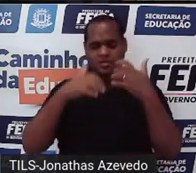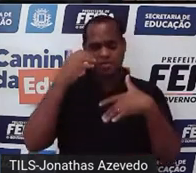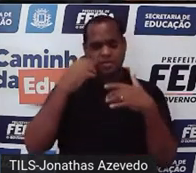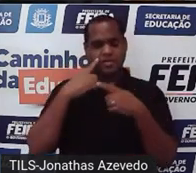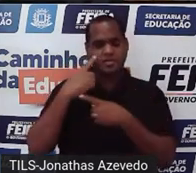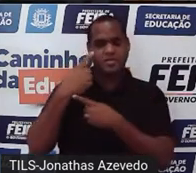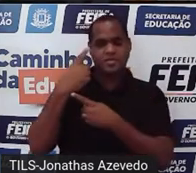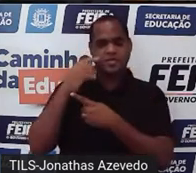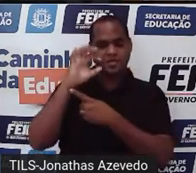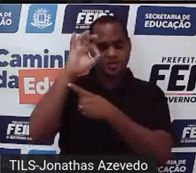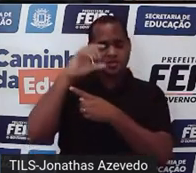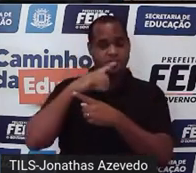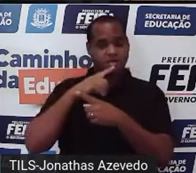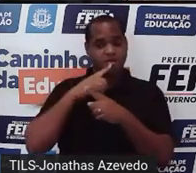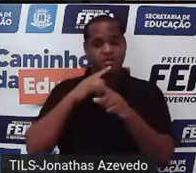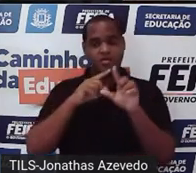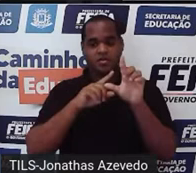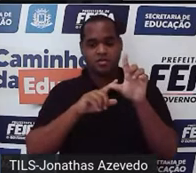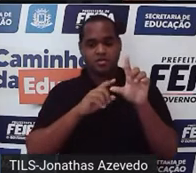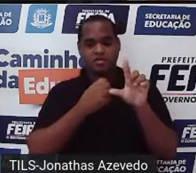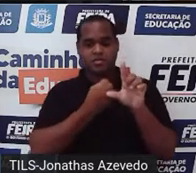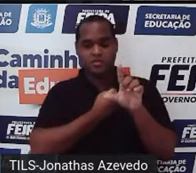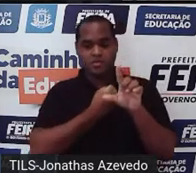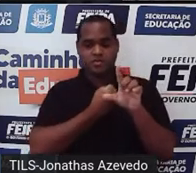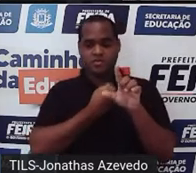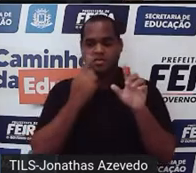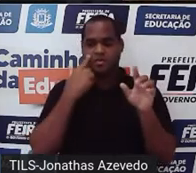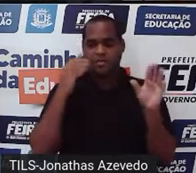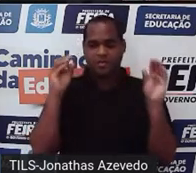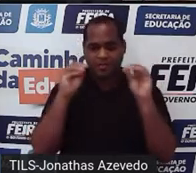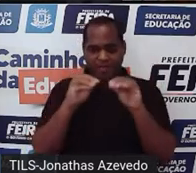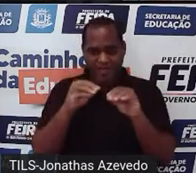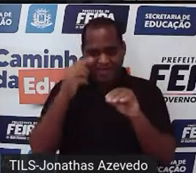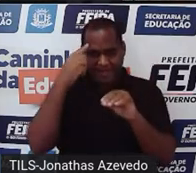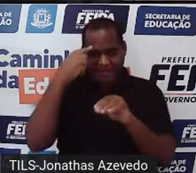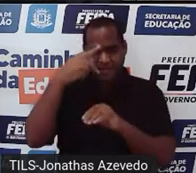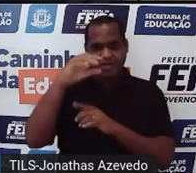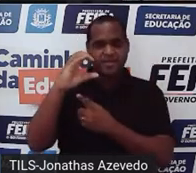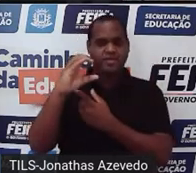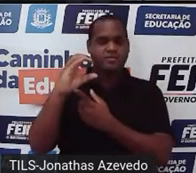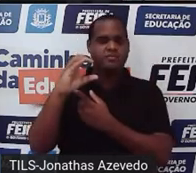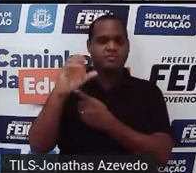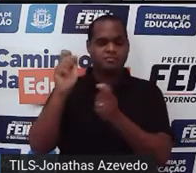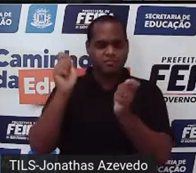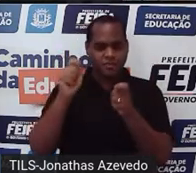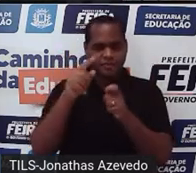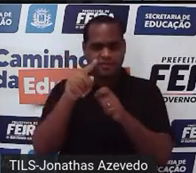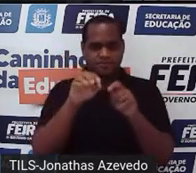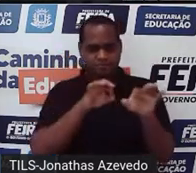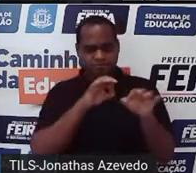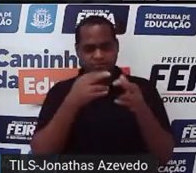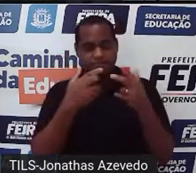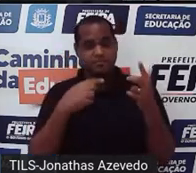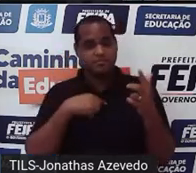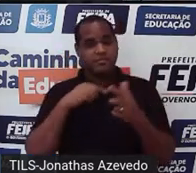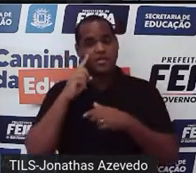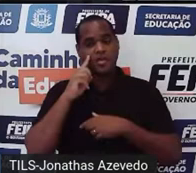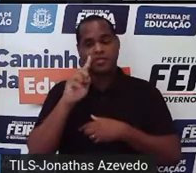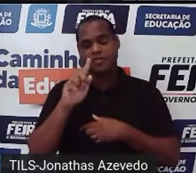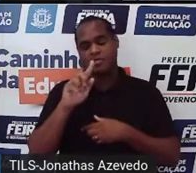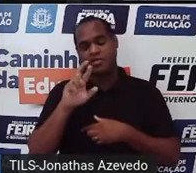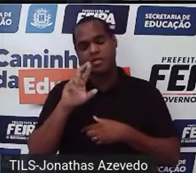do primeiro grau que tem duas incógnitas e joga no plano cartesiano para construir um gráfico,